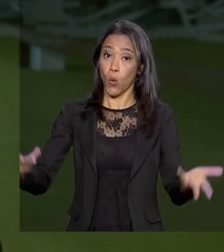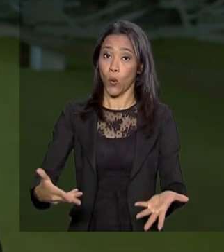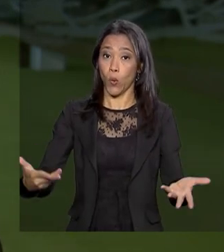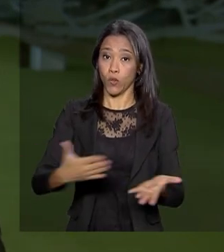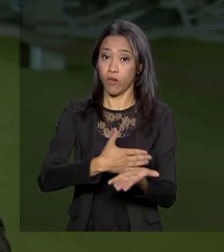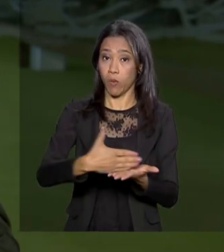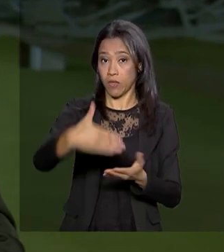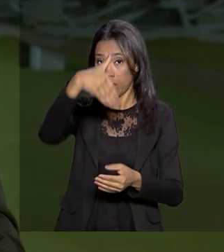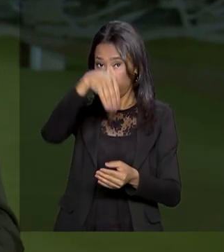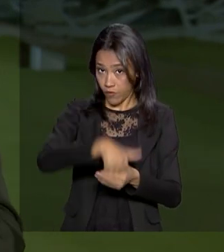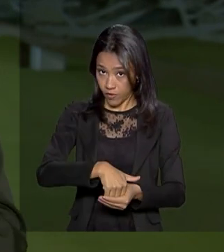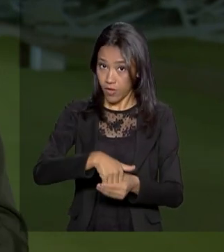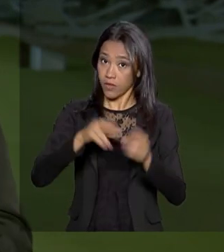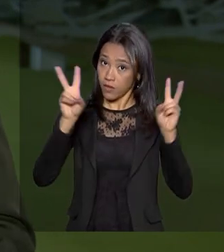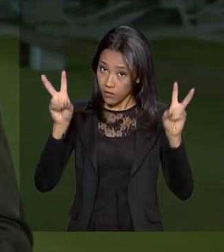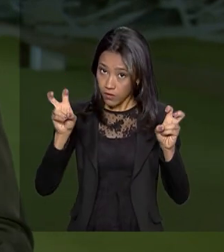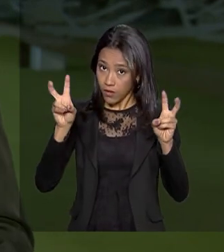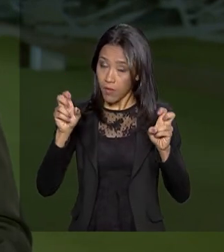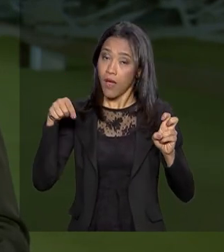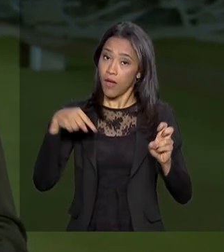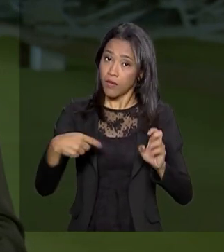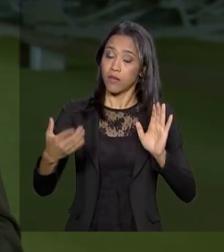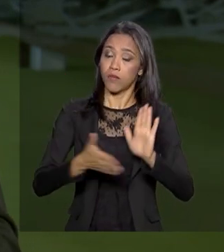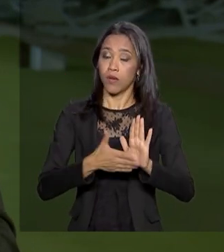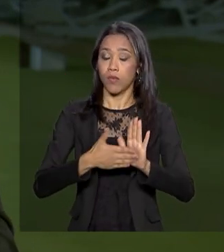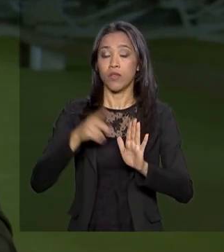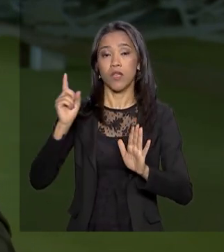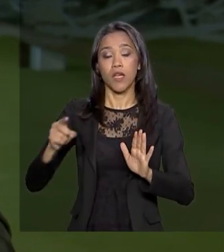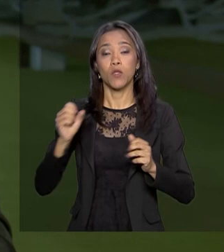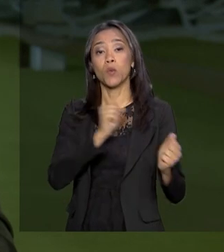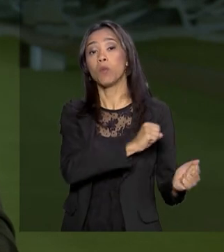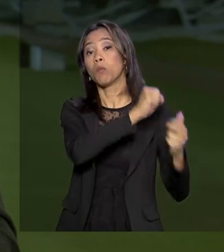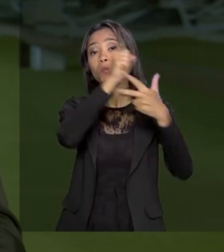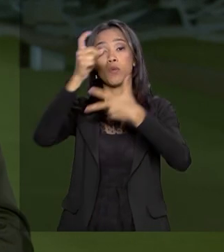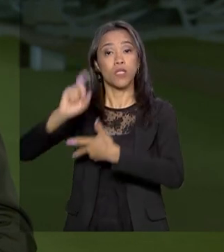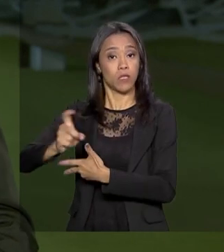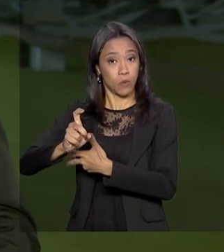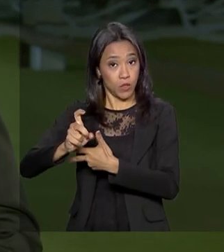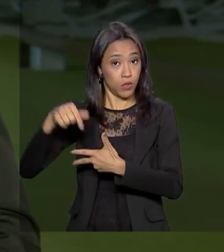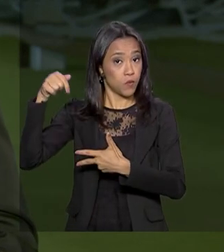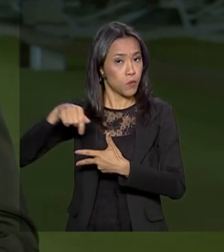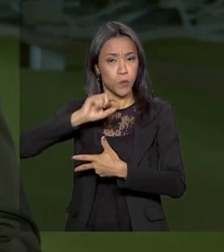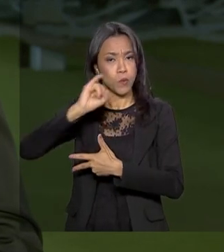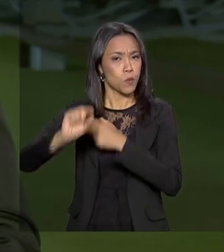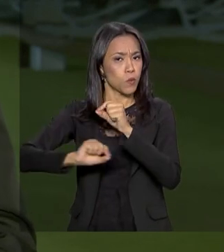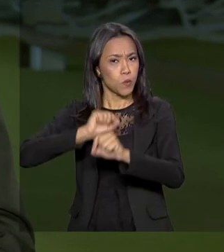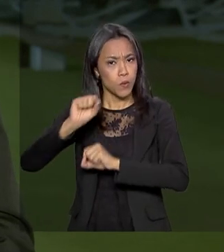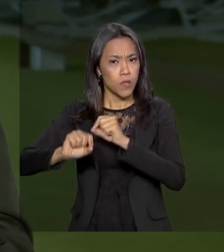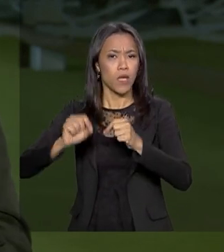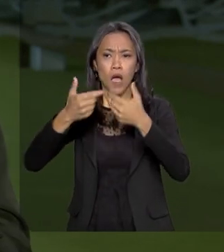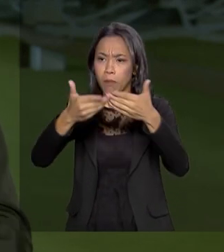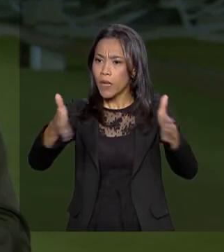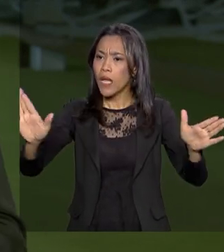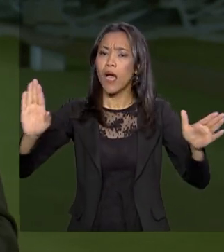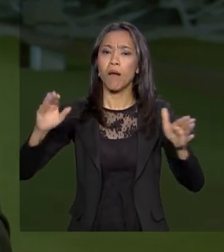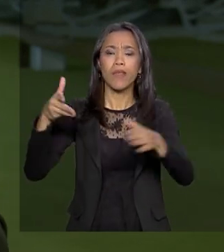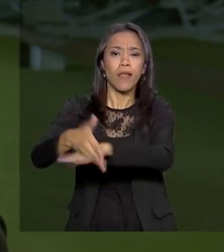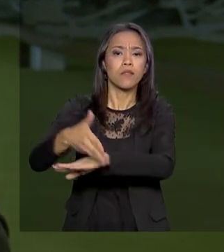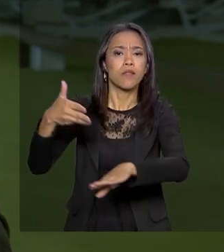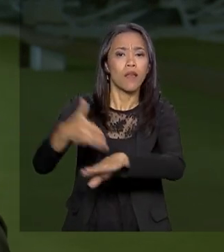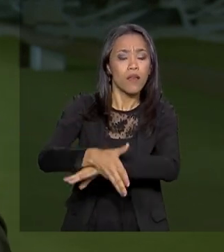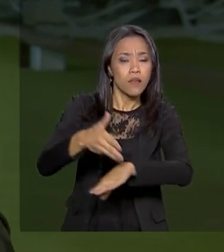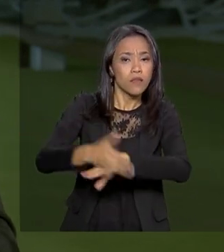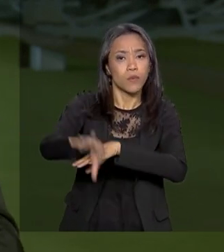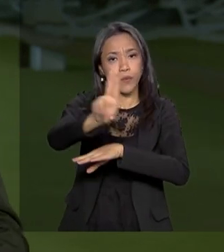essa matéria. A proposta é uma proposta do Poder Executivo que prevê a ampliação das categorias que têm acesso a esse